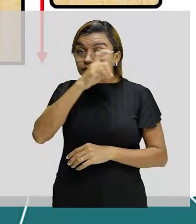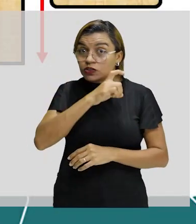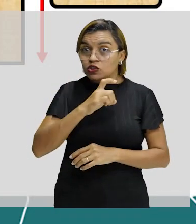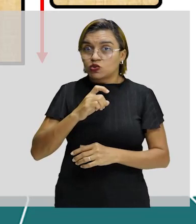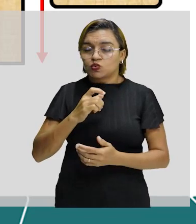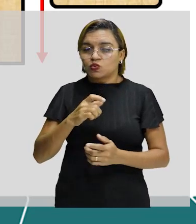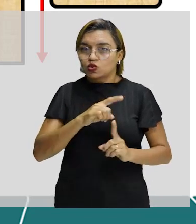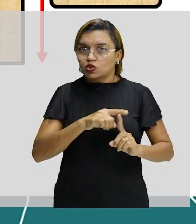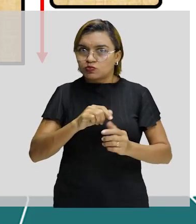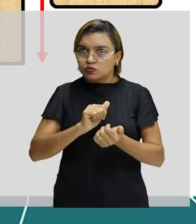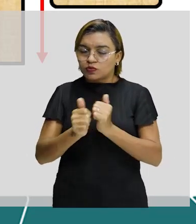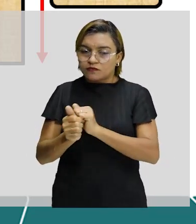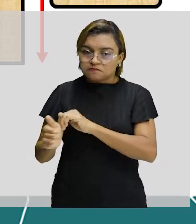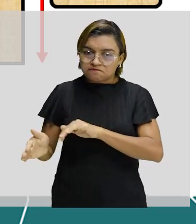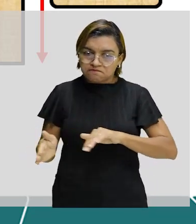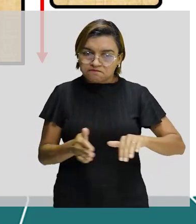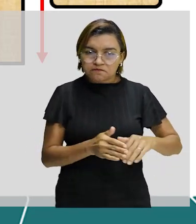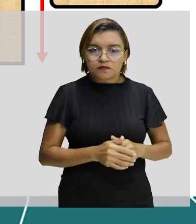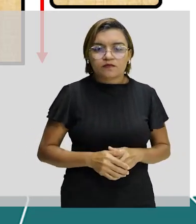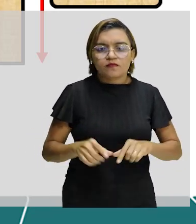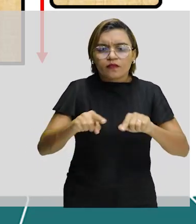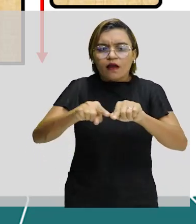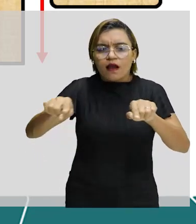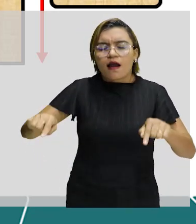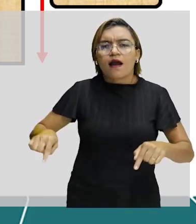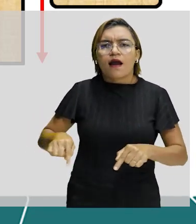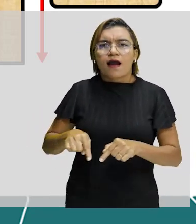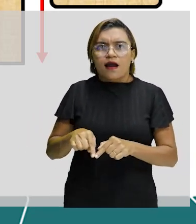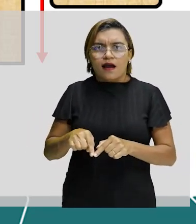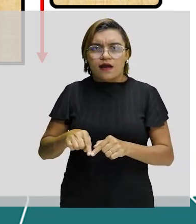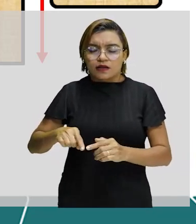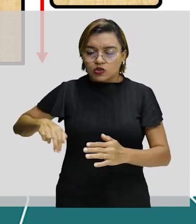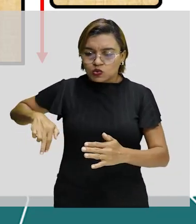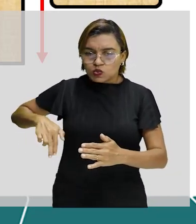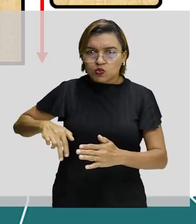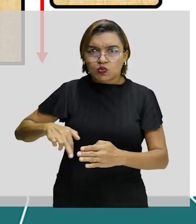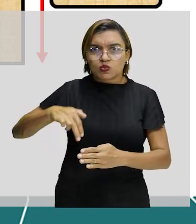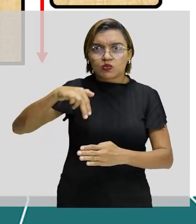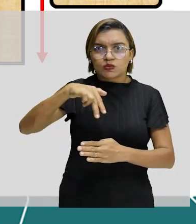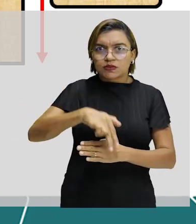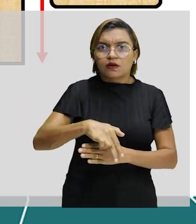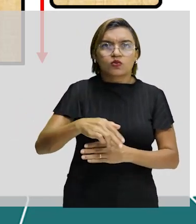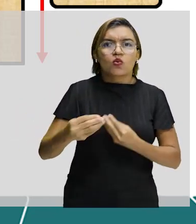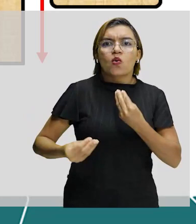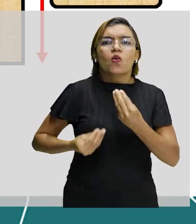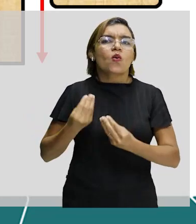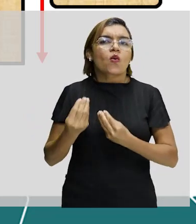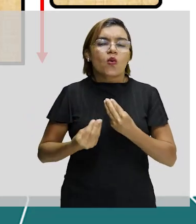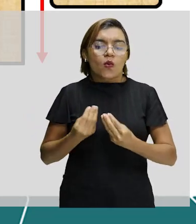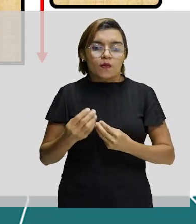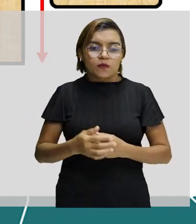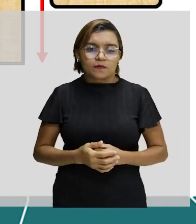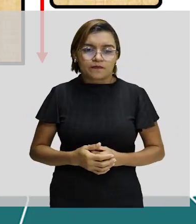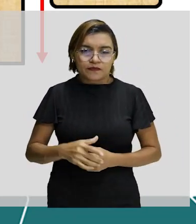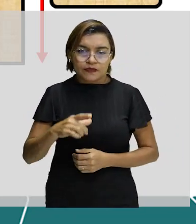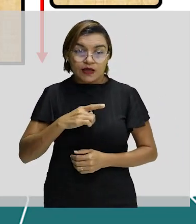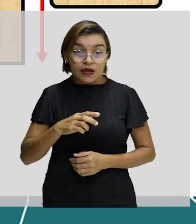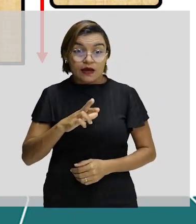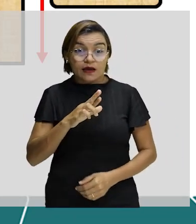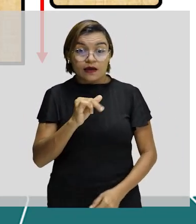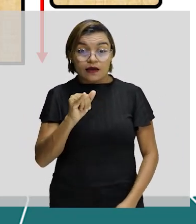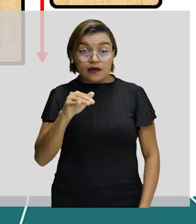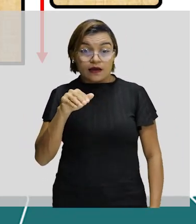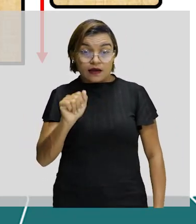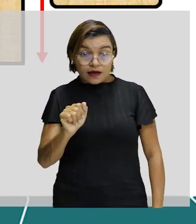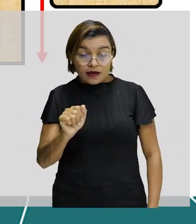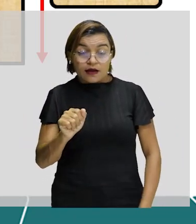relação à área do salto e distância, até já falei isso aqui para vocês, existe a raia, que é onde o atleta